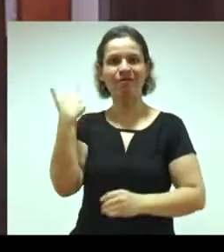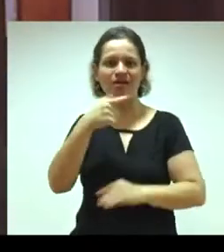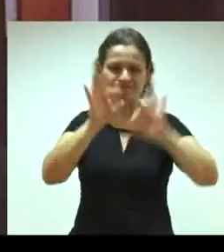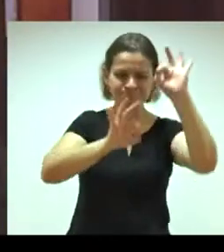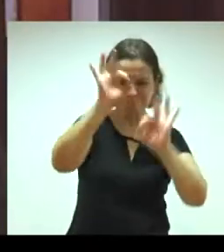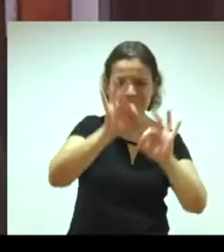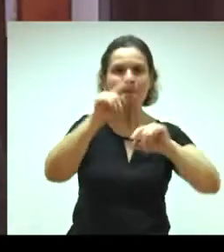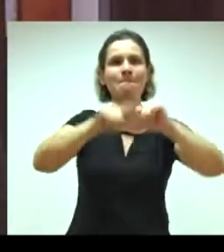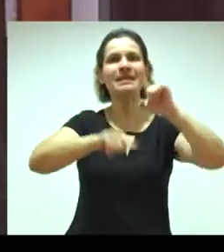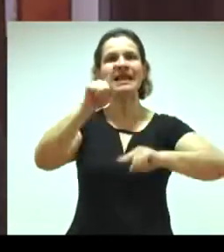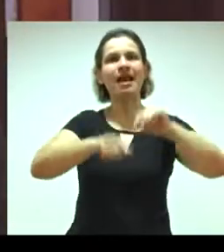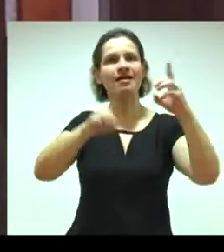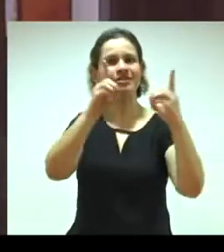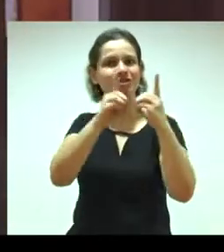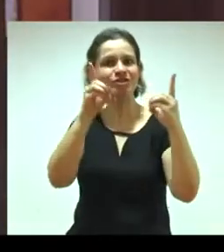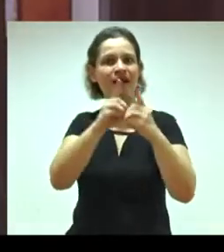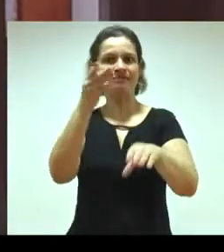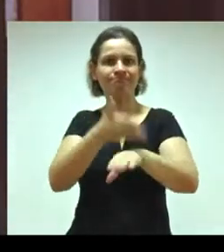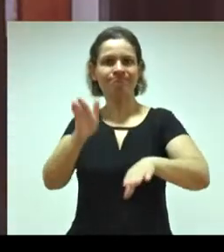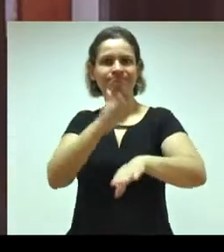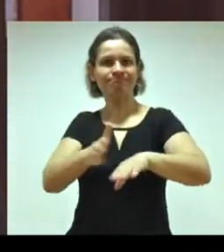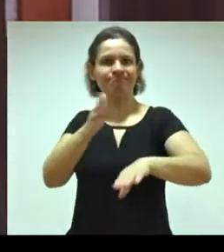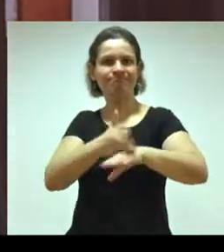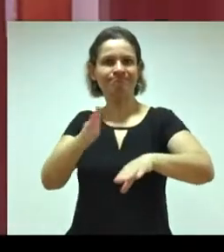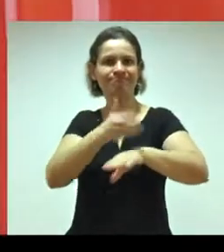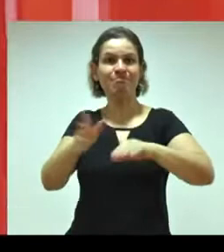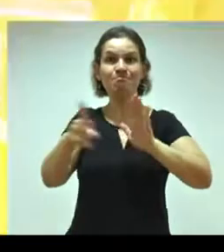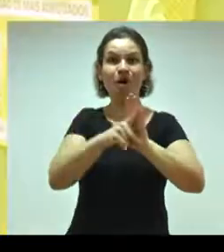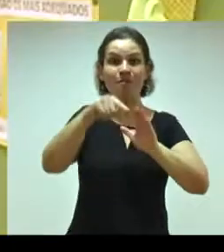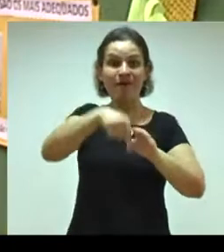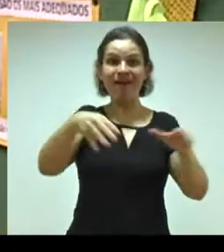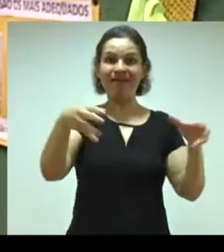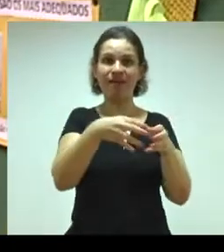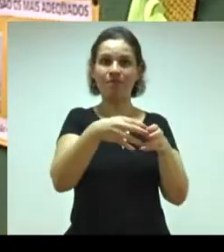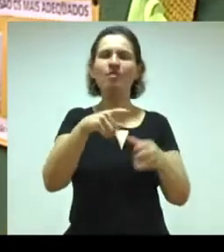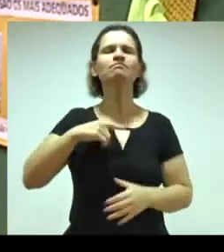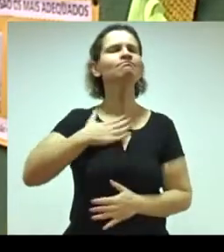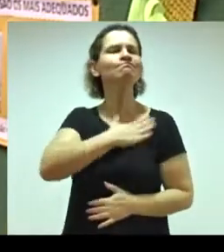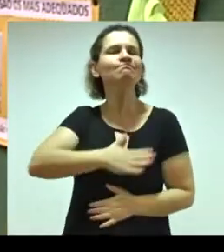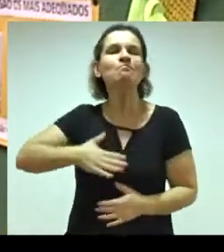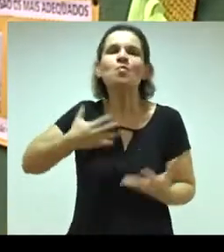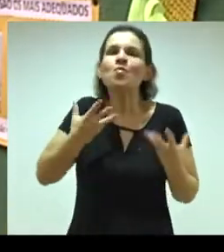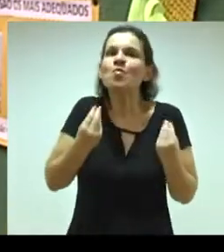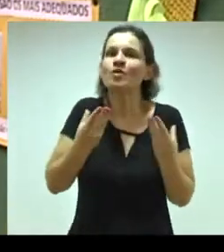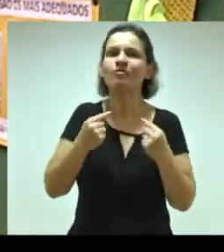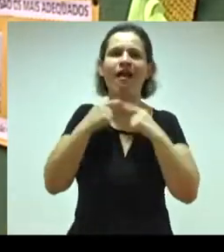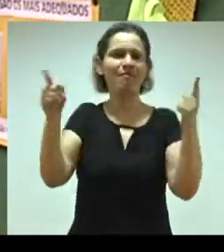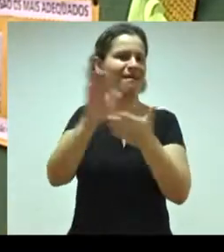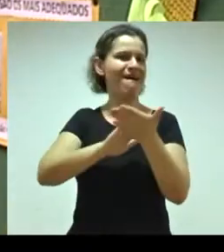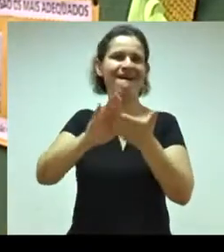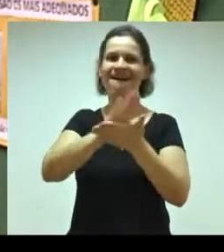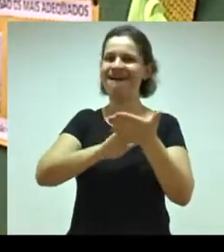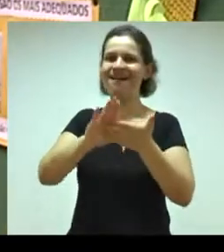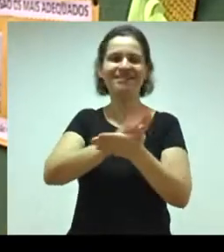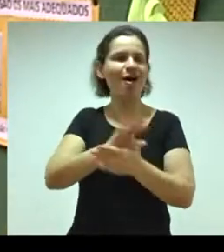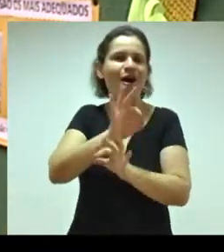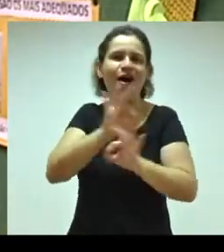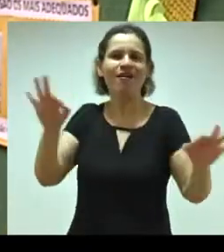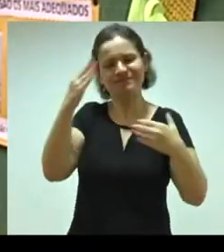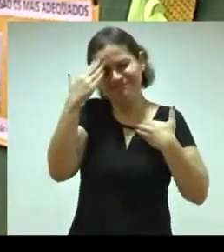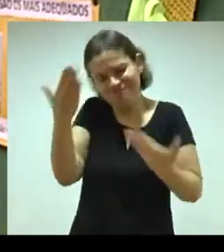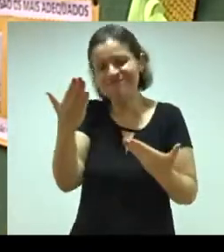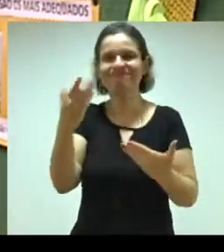elaboração de material didático, nos treinamentos da própria equipe. Tenho gostado muito, não tenho o que falar. Está sendo muito